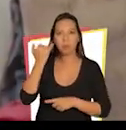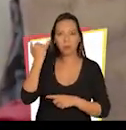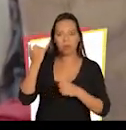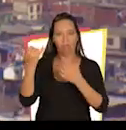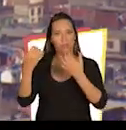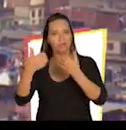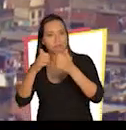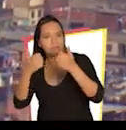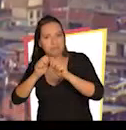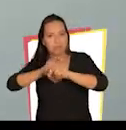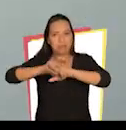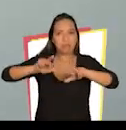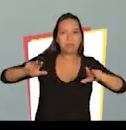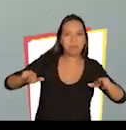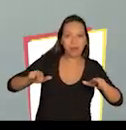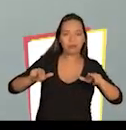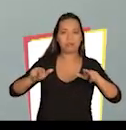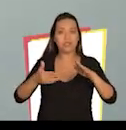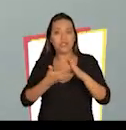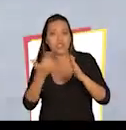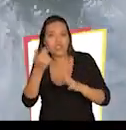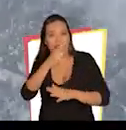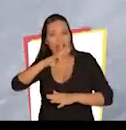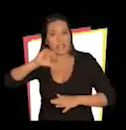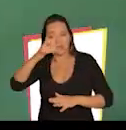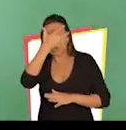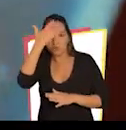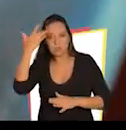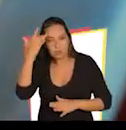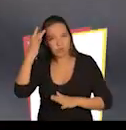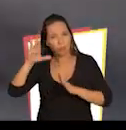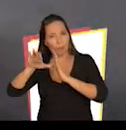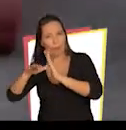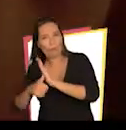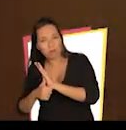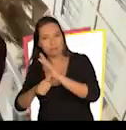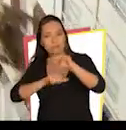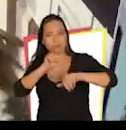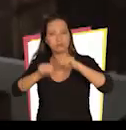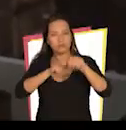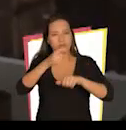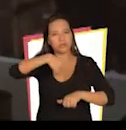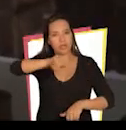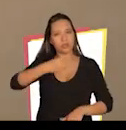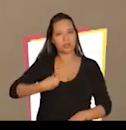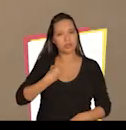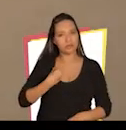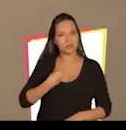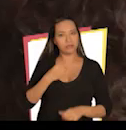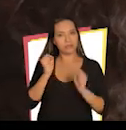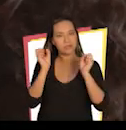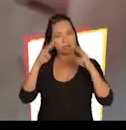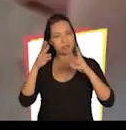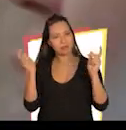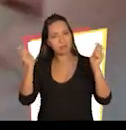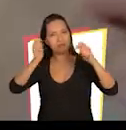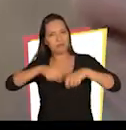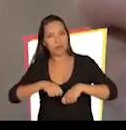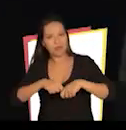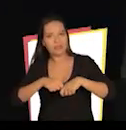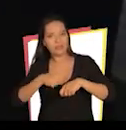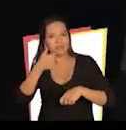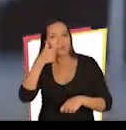livrar o rio dos corruptos, mudar de vez nossa sorte. Sim, é possível, mães,